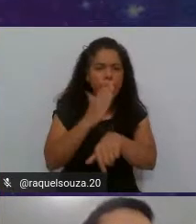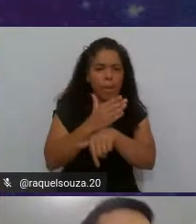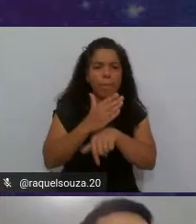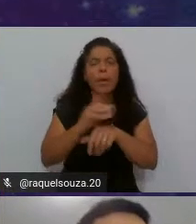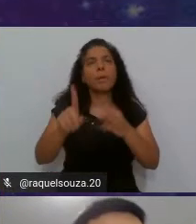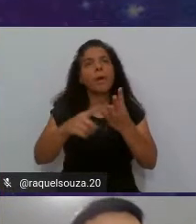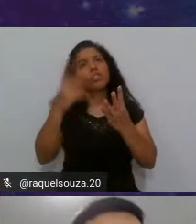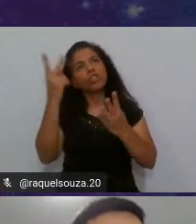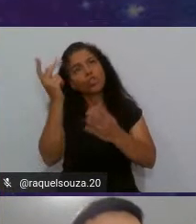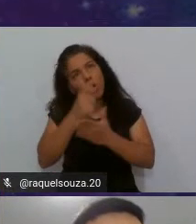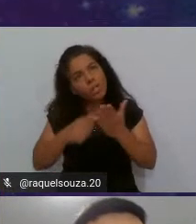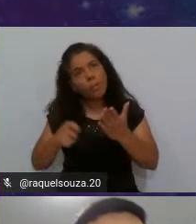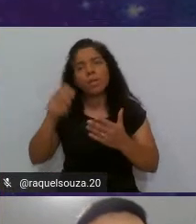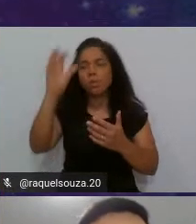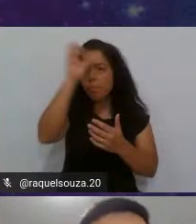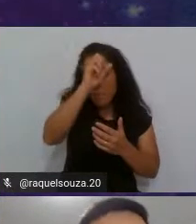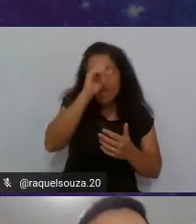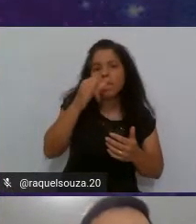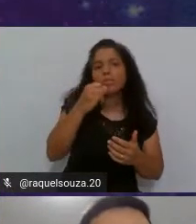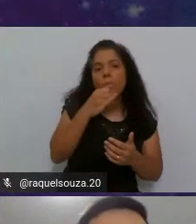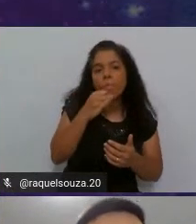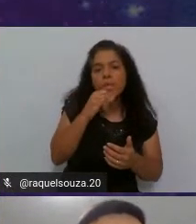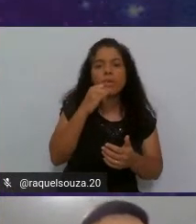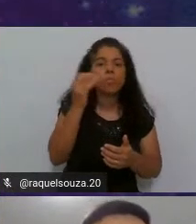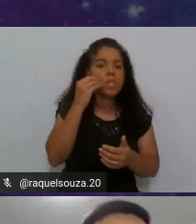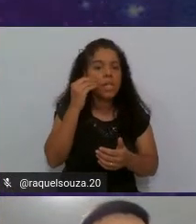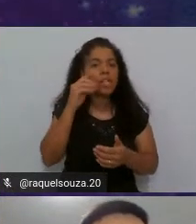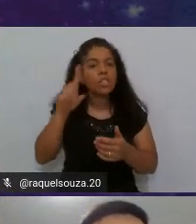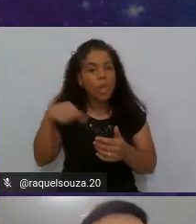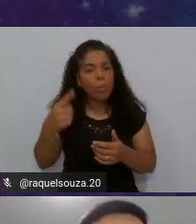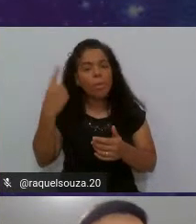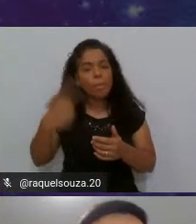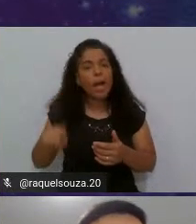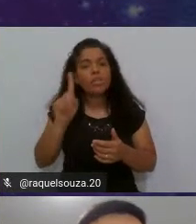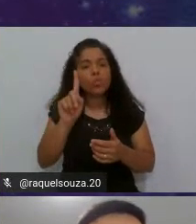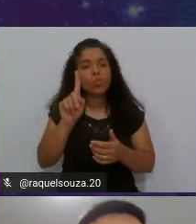mais dois meses para aprender sobre automação de testes, e por fim, mais um mês